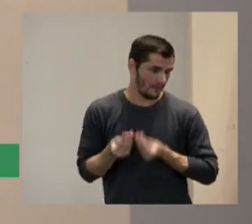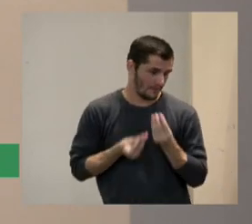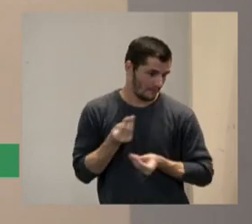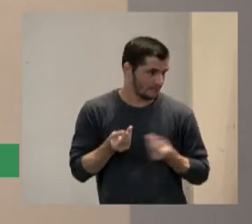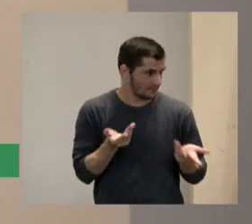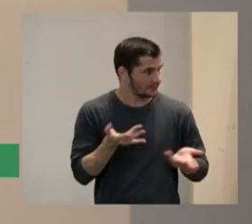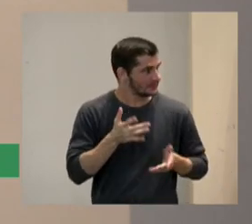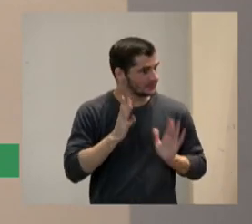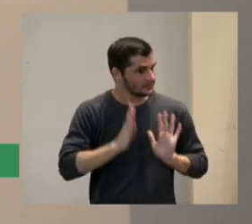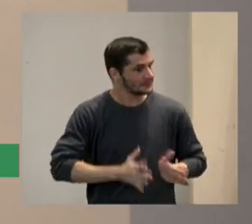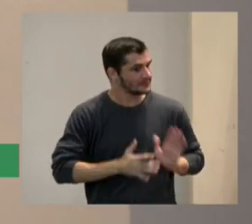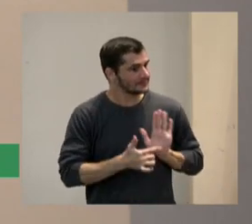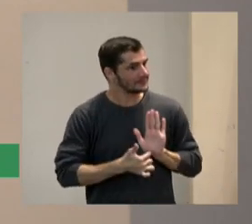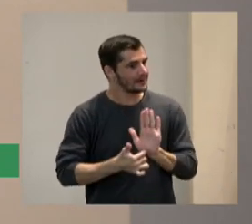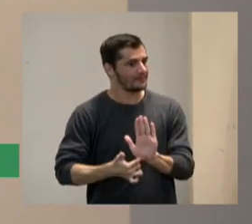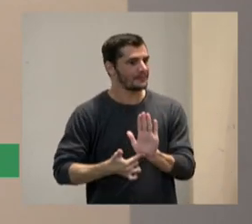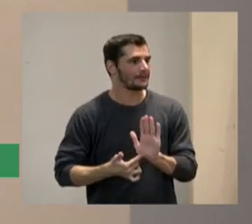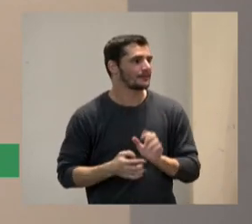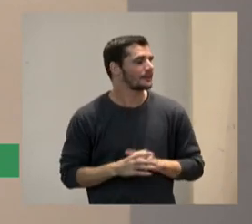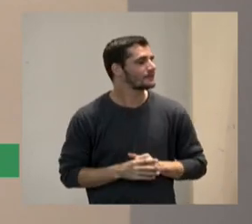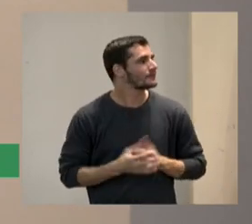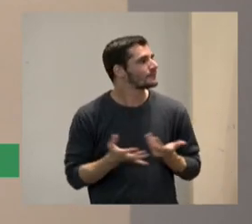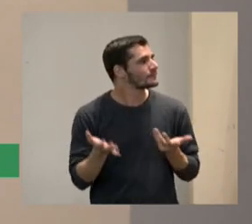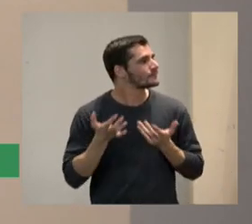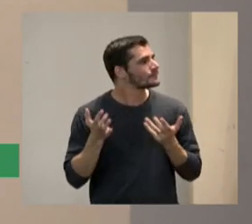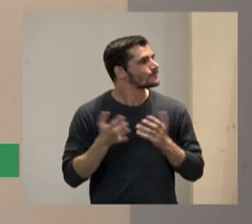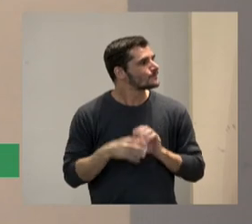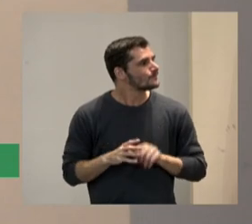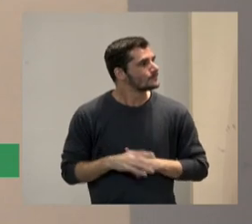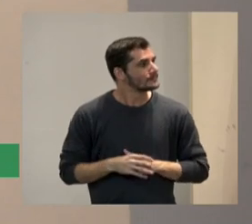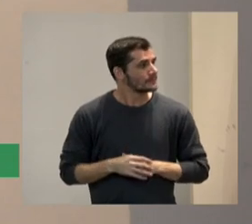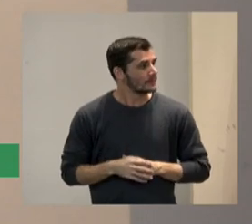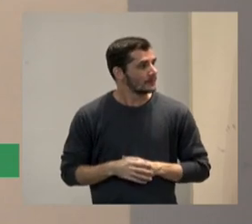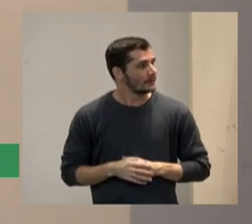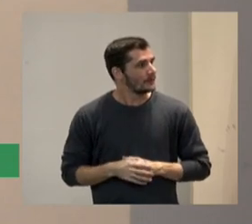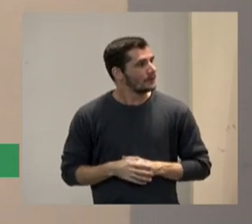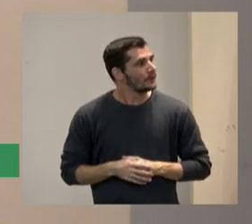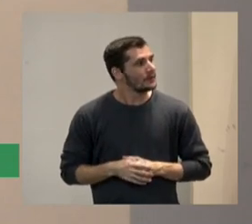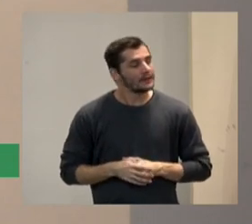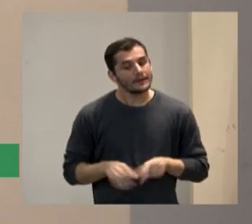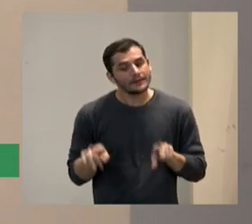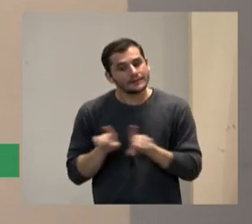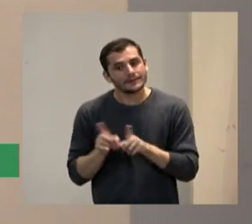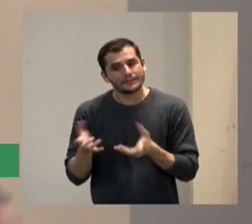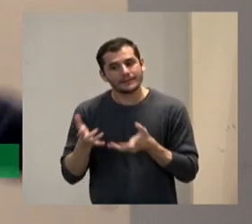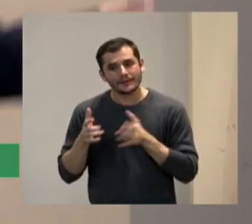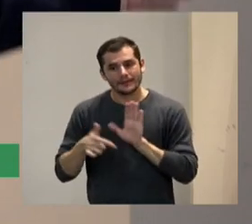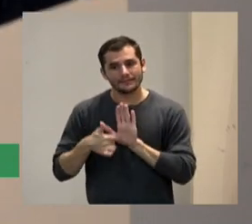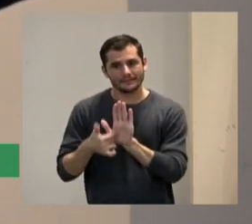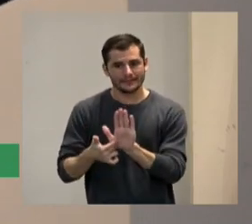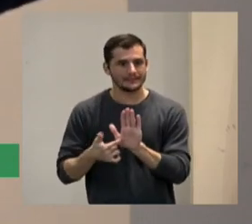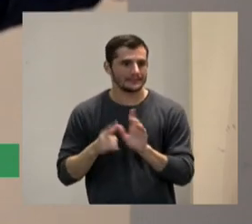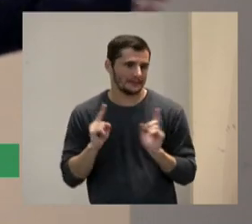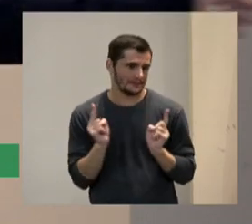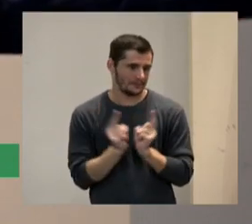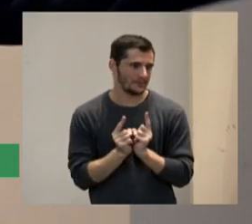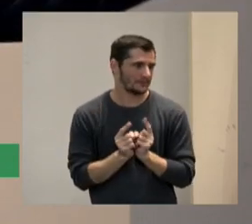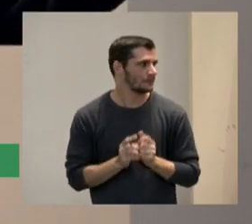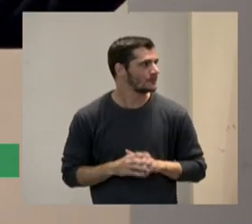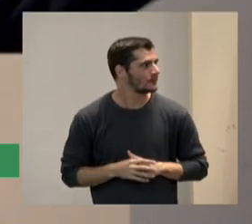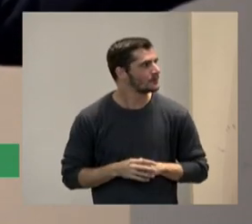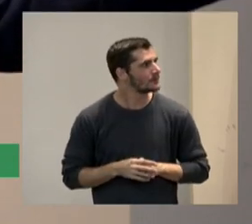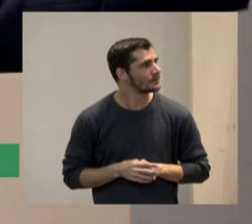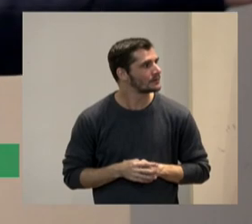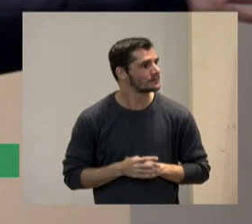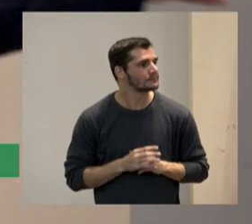currículo mas eu gostaria muito de também fazer uma pequena apresentação além de